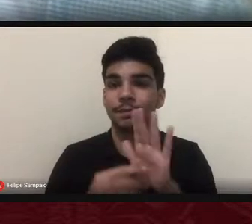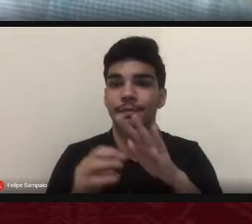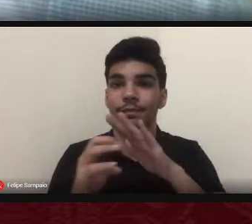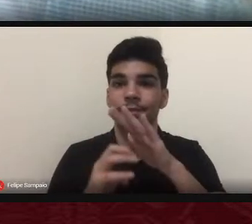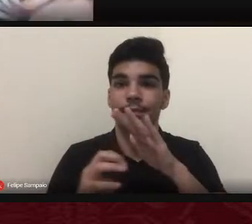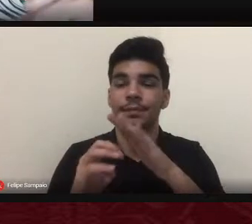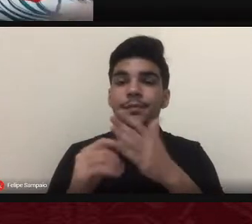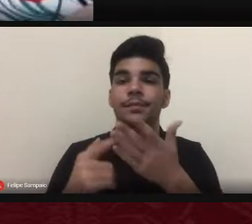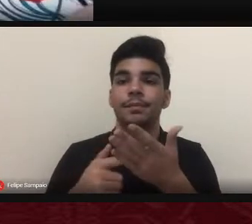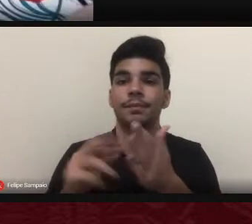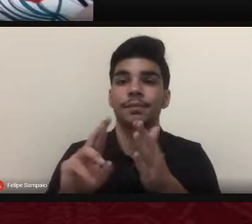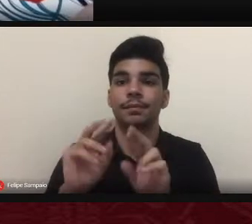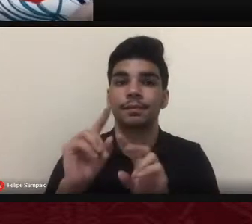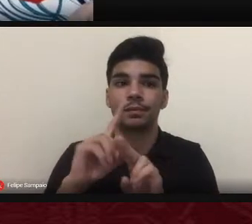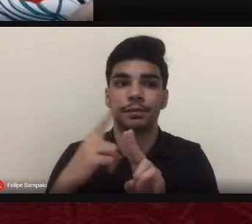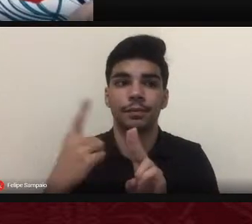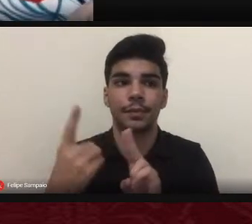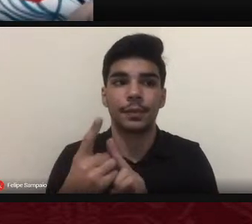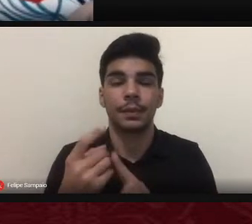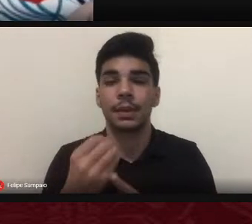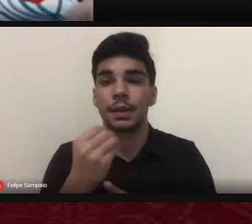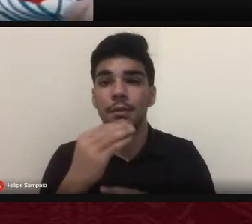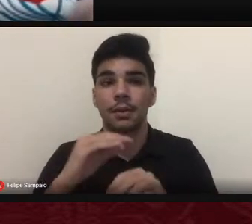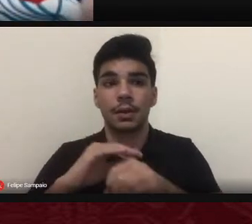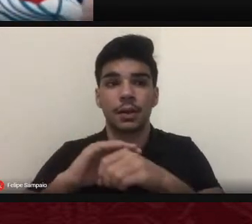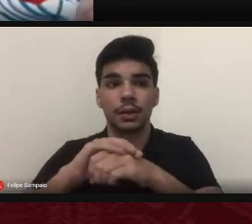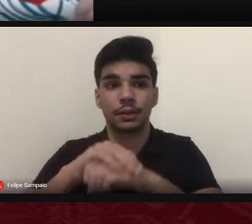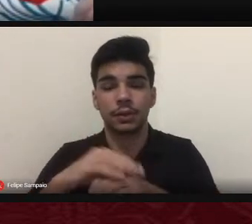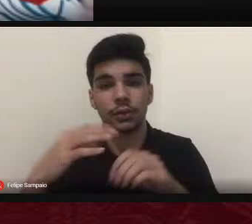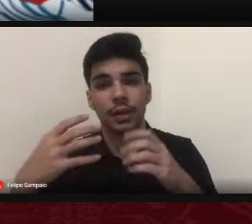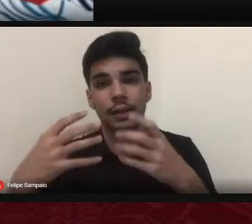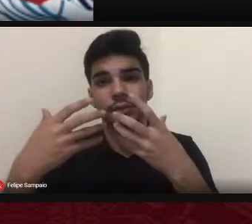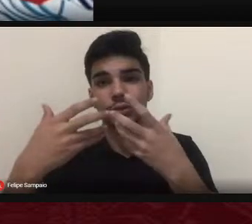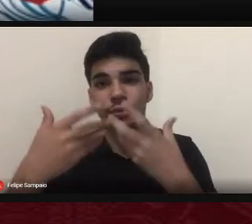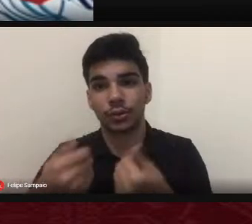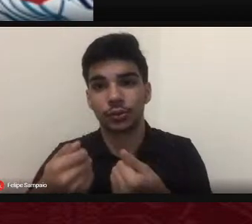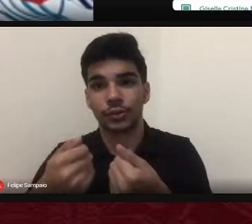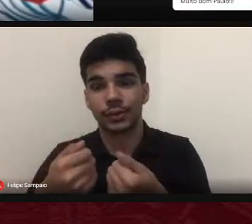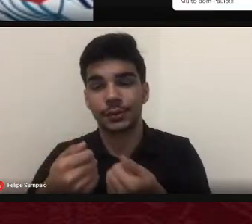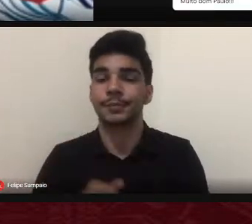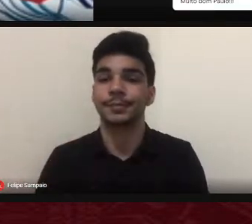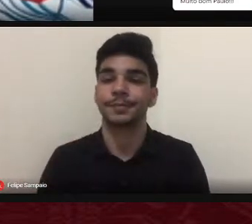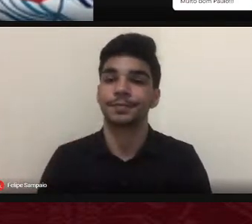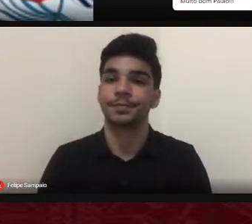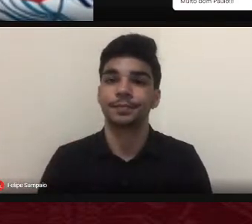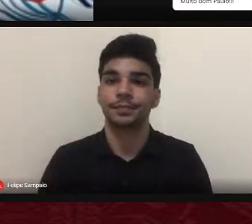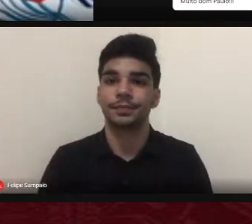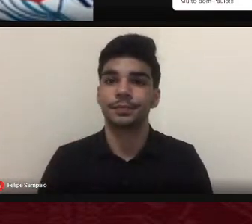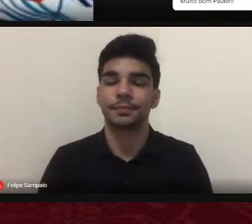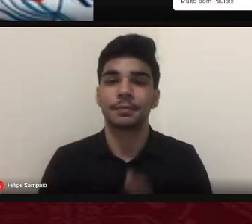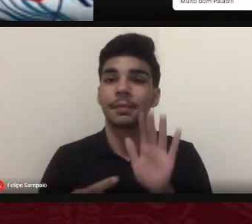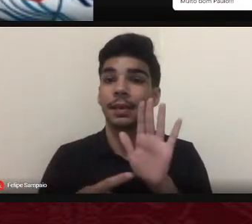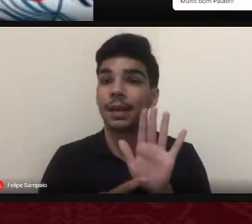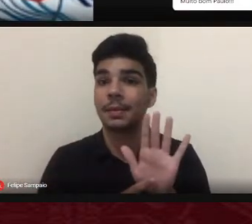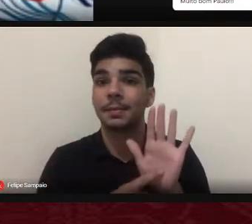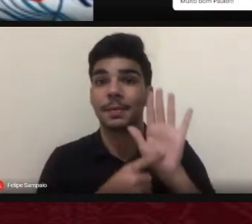Boa noite a todos e a todas apresento a obra